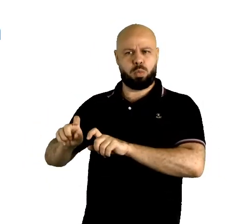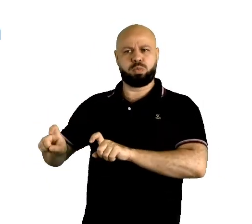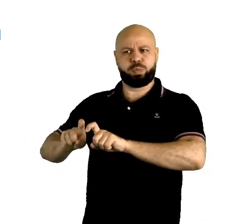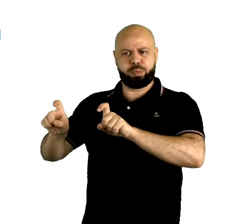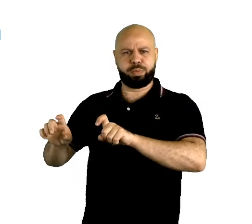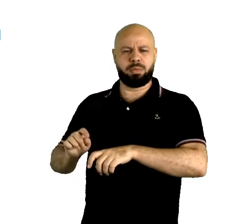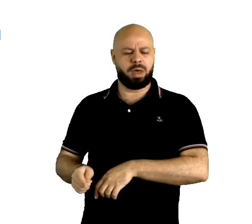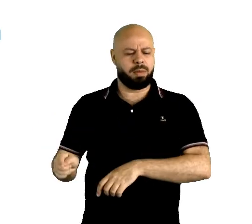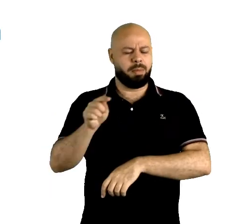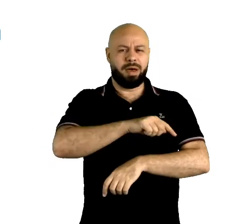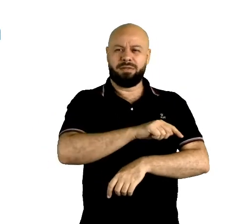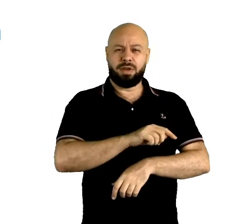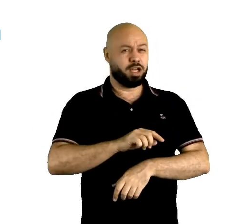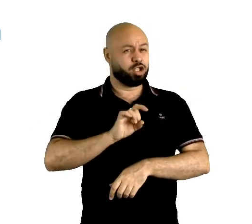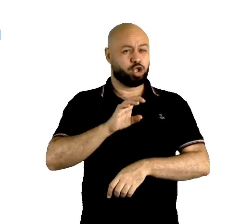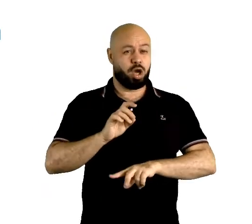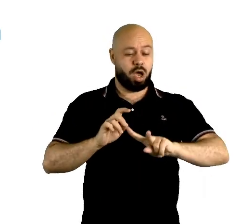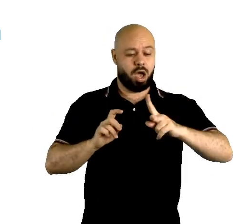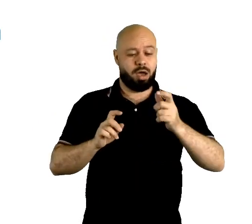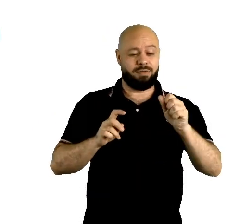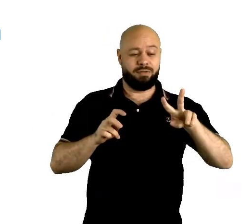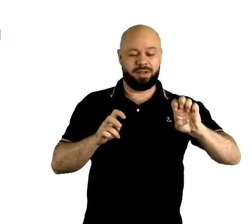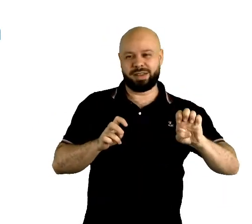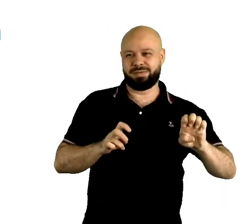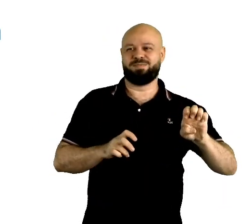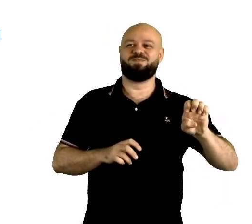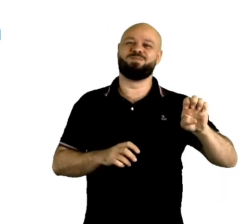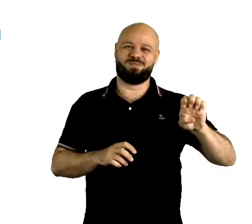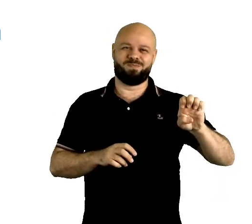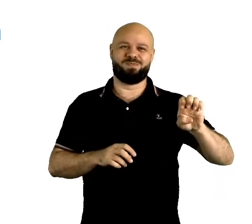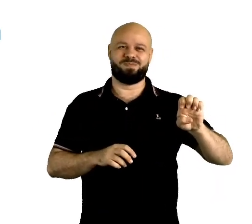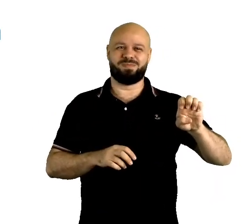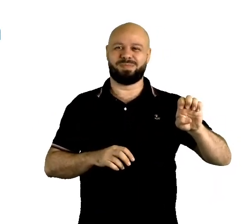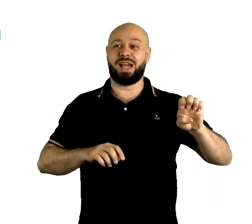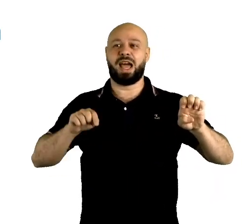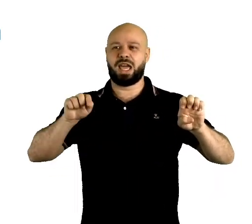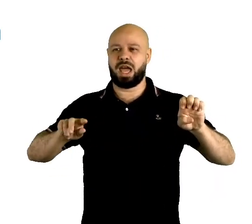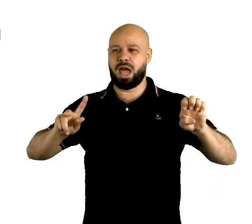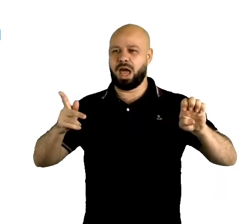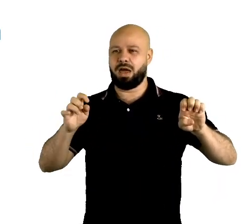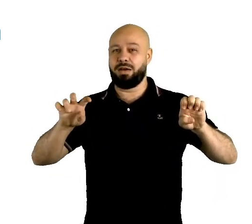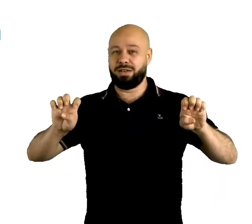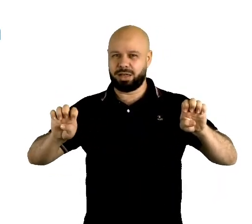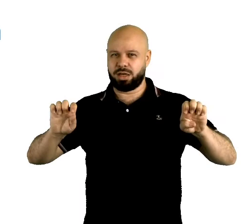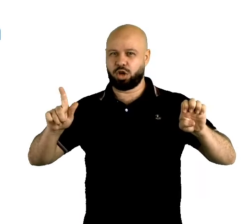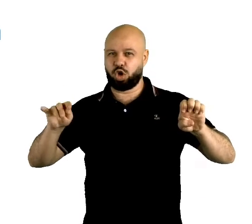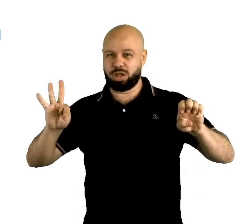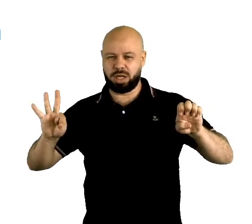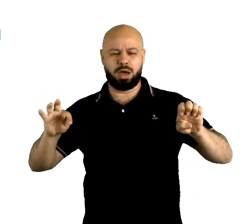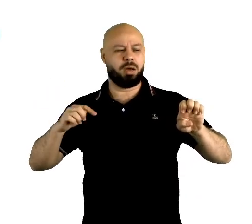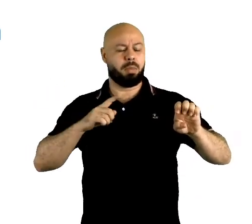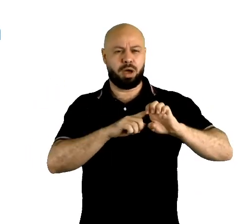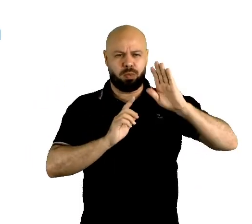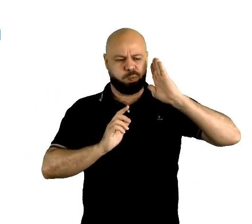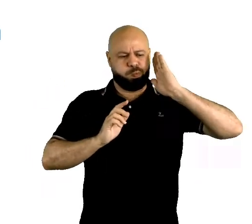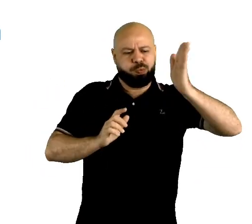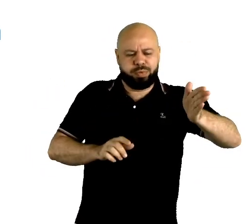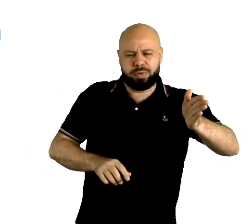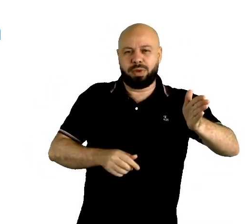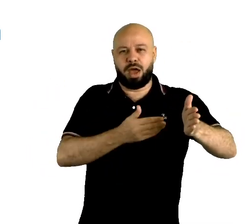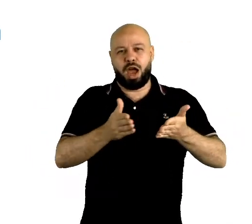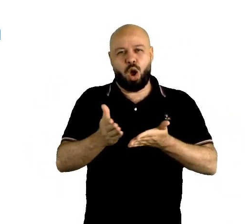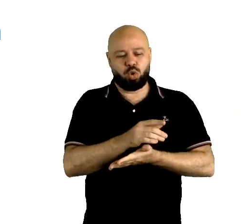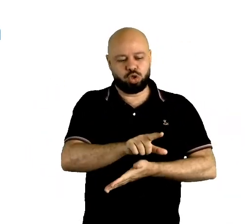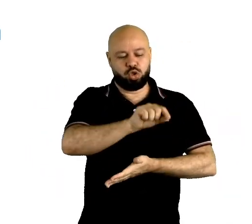americanos só usam o have. Por isso que eu falei para vocês, muitas pessoas preferem o inglês americano devido a essa objetividade, ser direto. Então,